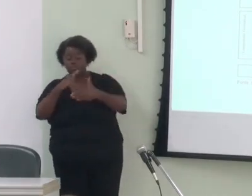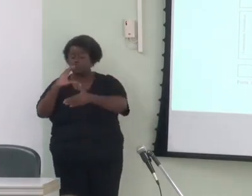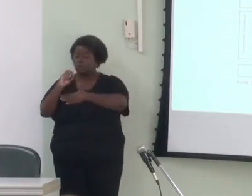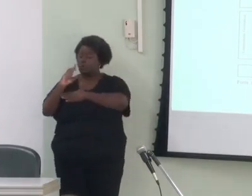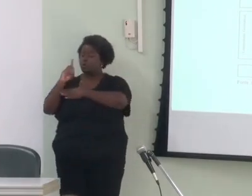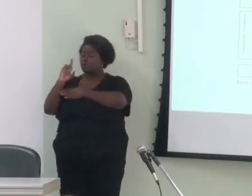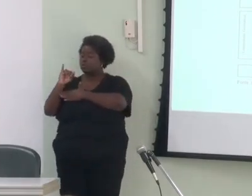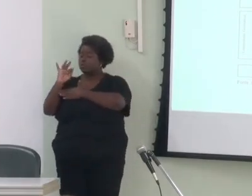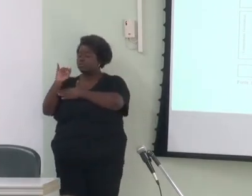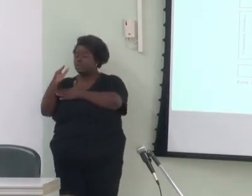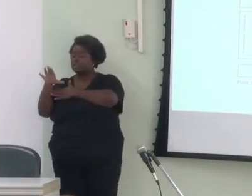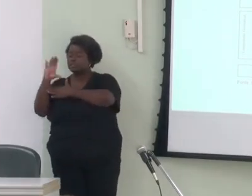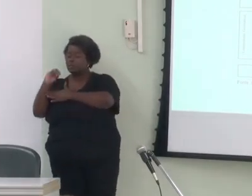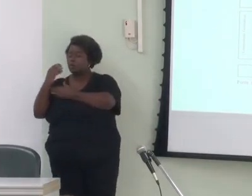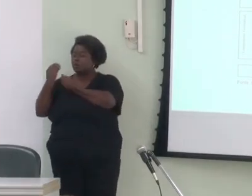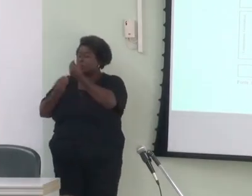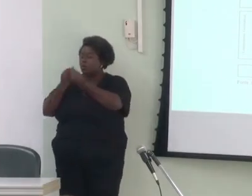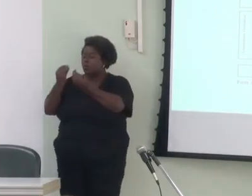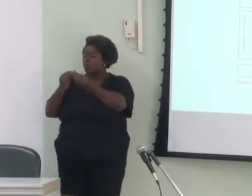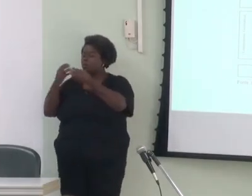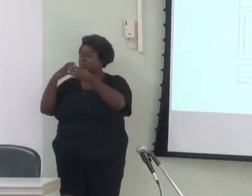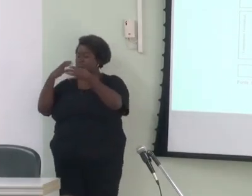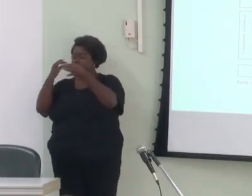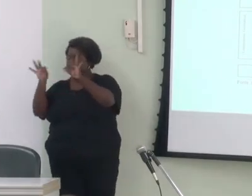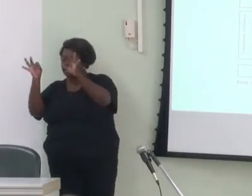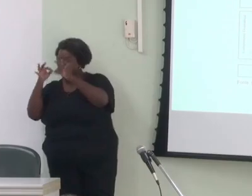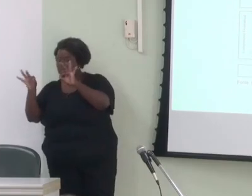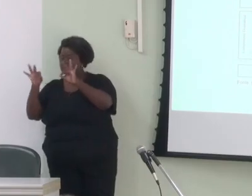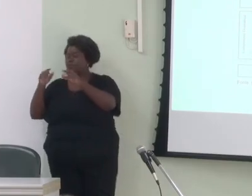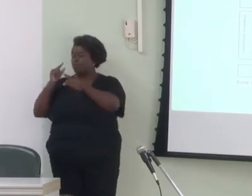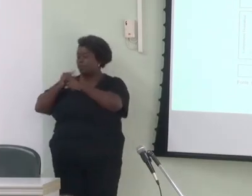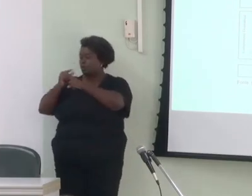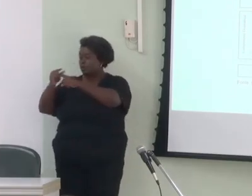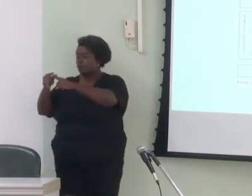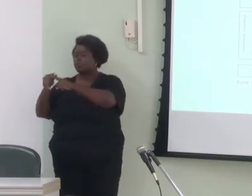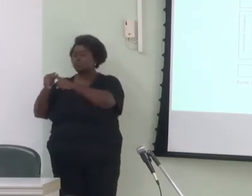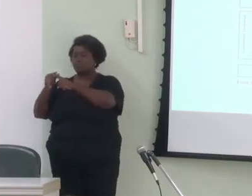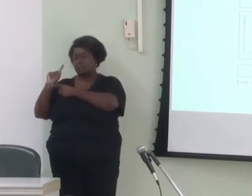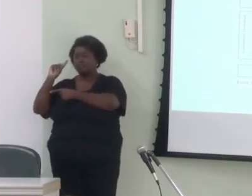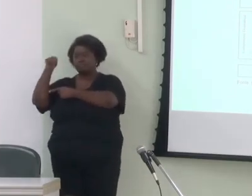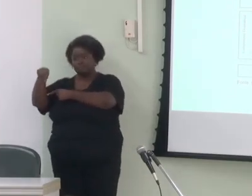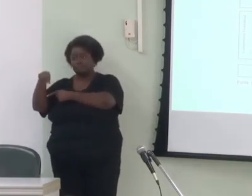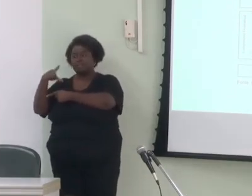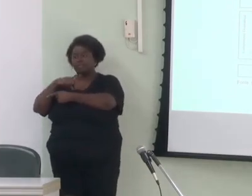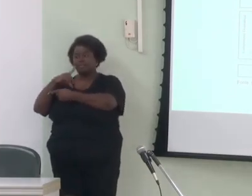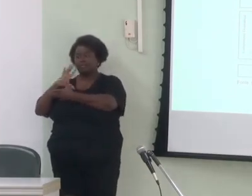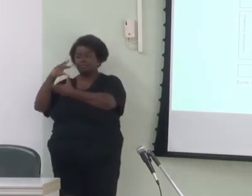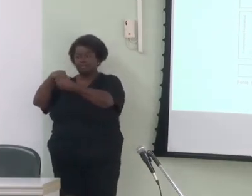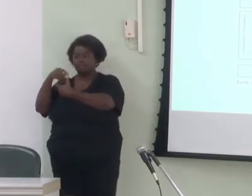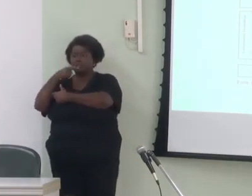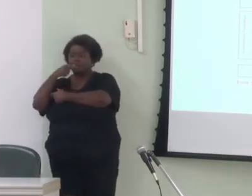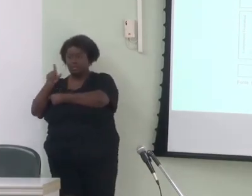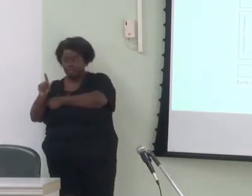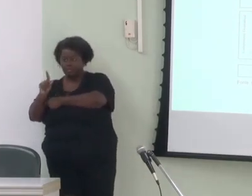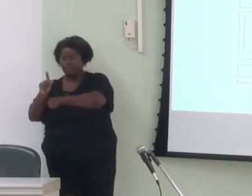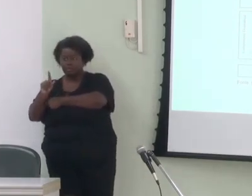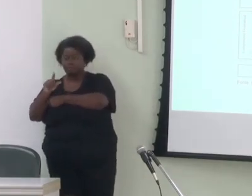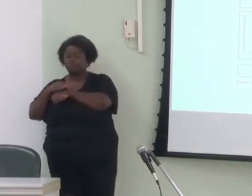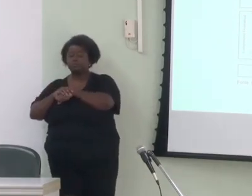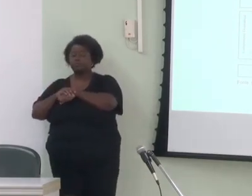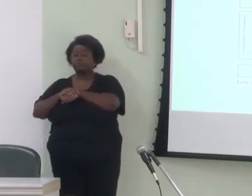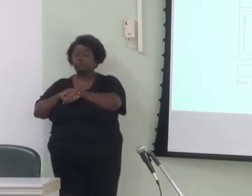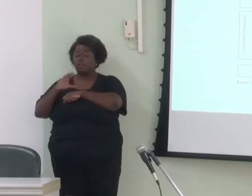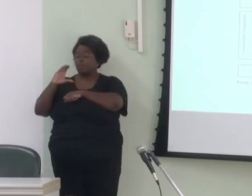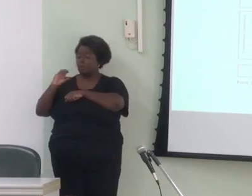morfocintática e fonológica que a configuração pragmática e semântica toma naquela língua. Em termos de codificação,